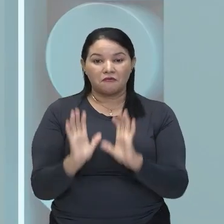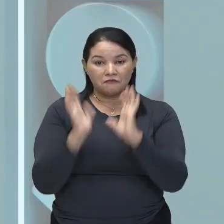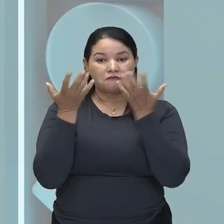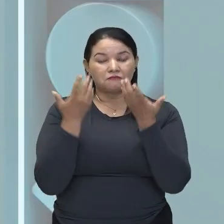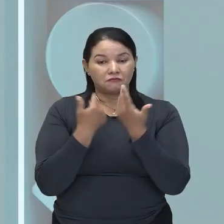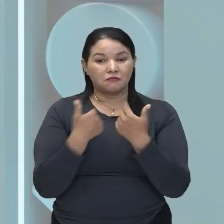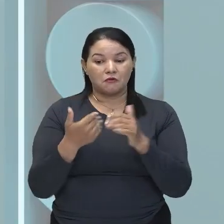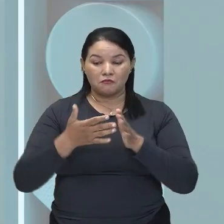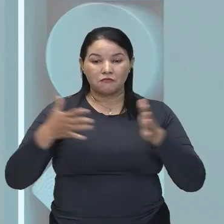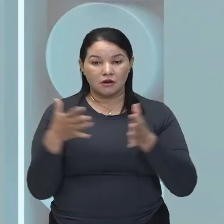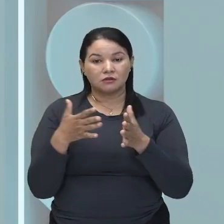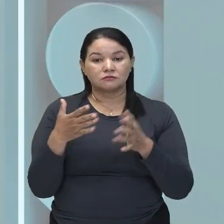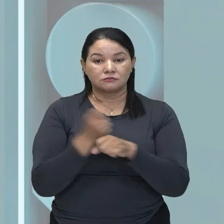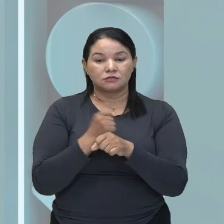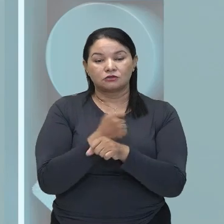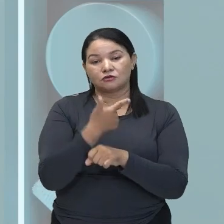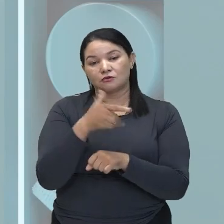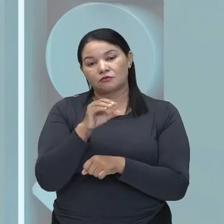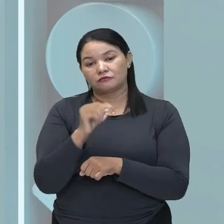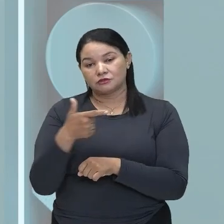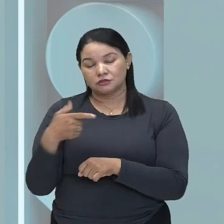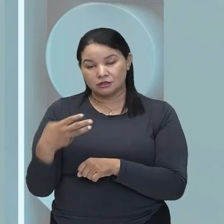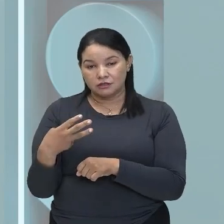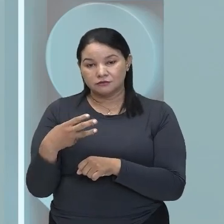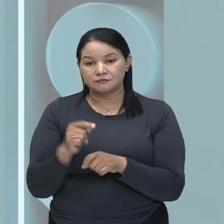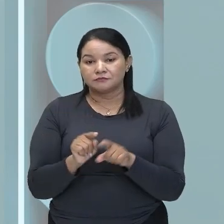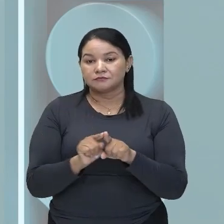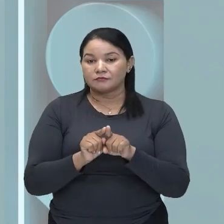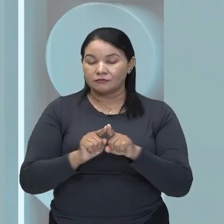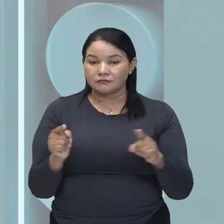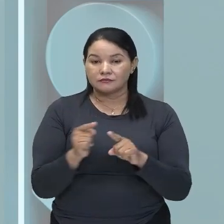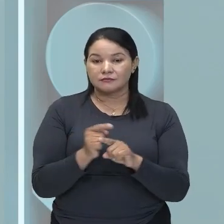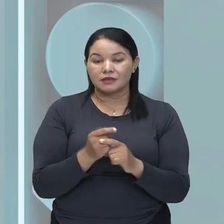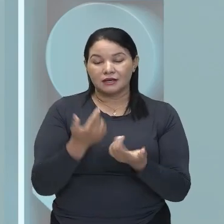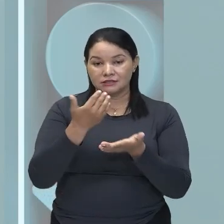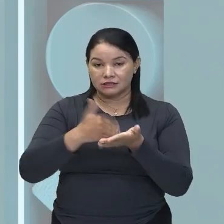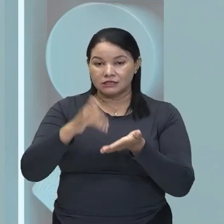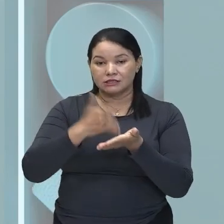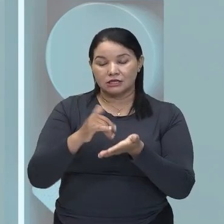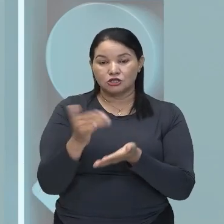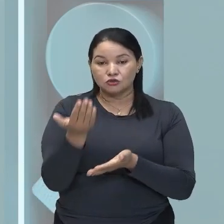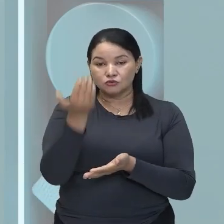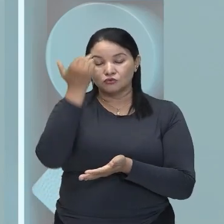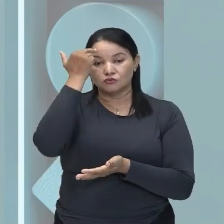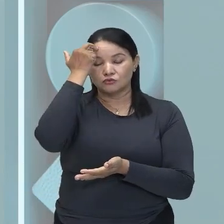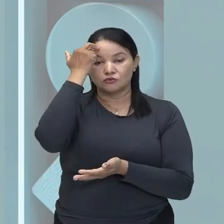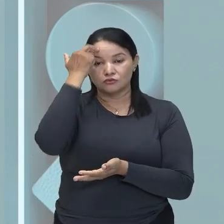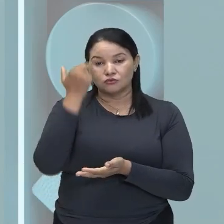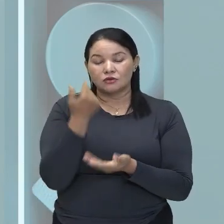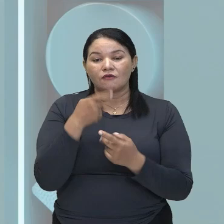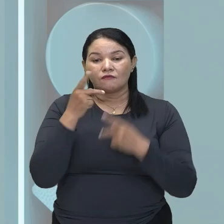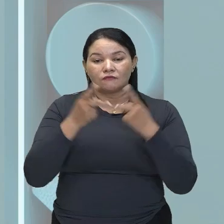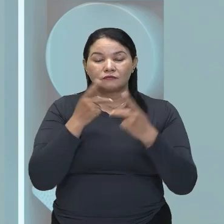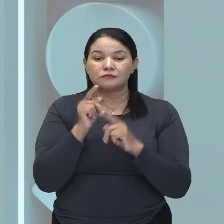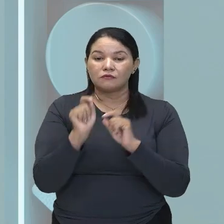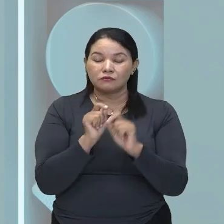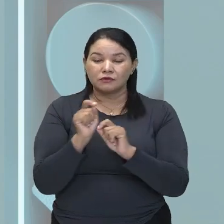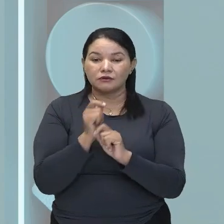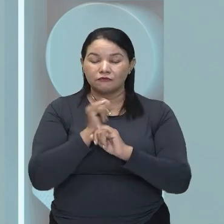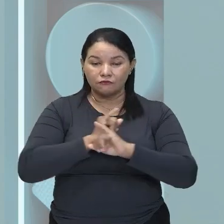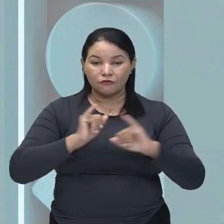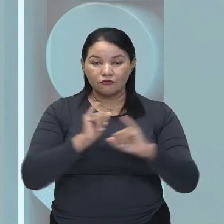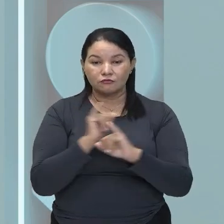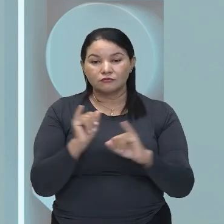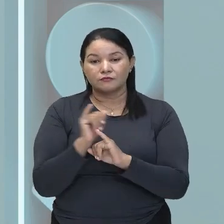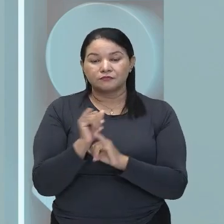Em 2023, E a Secretaria de Cultura e Economia Criativa, Informou